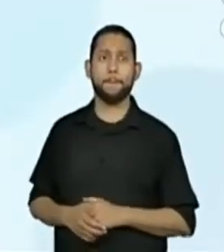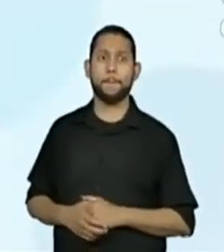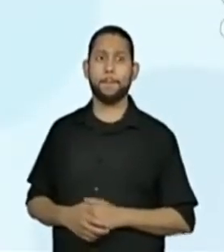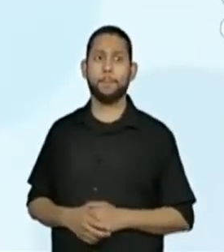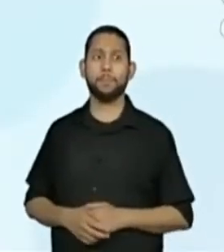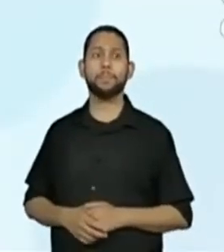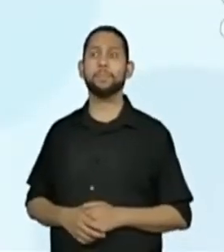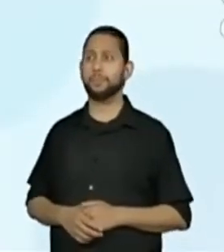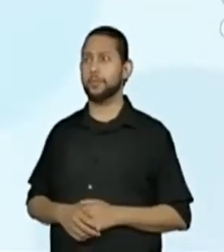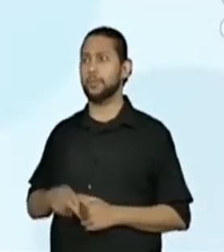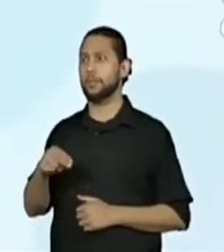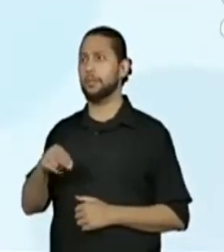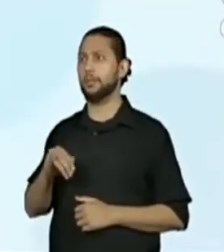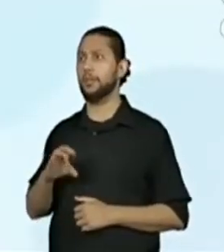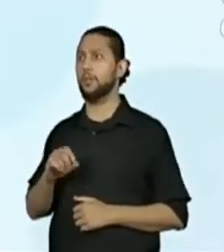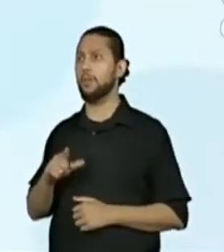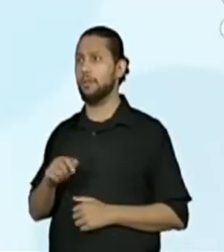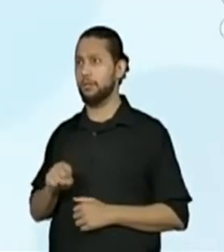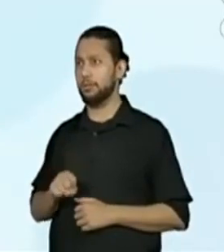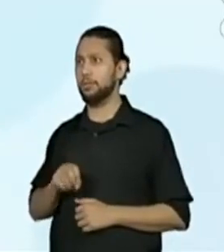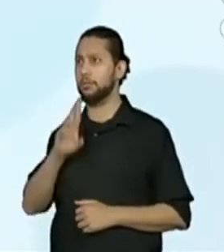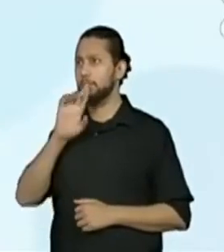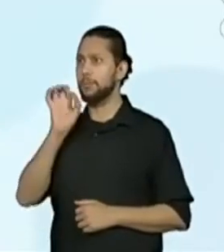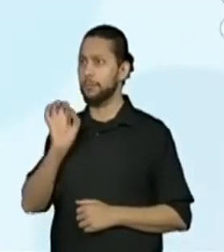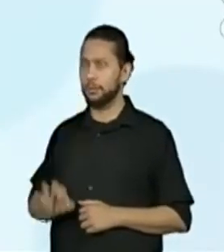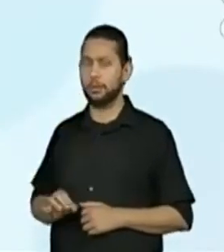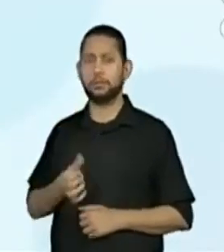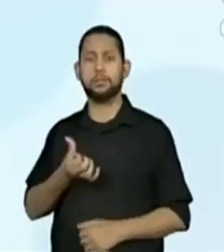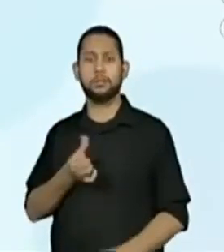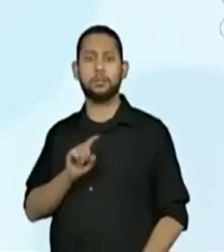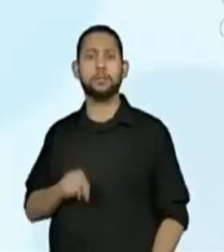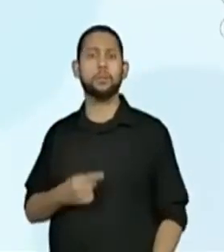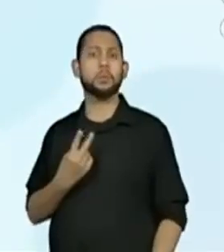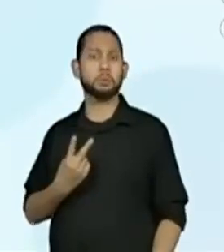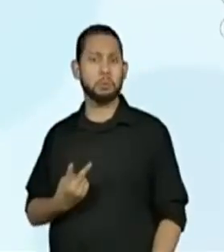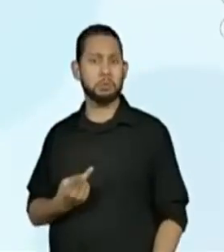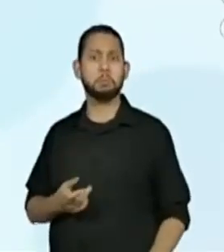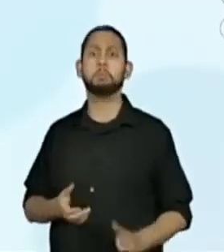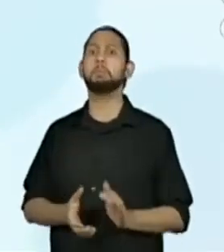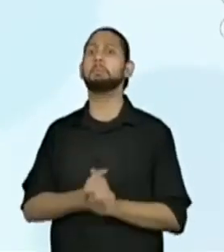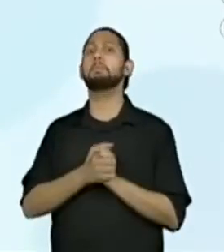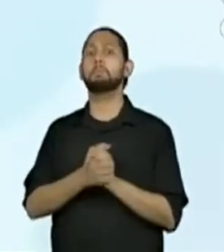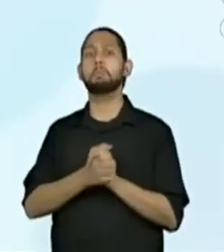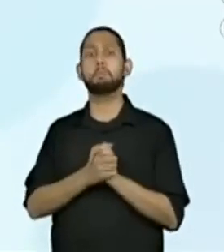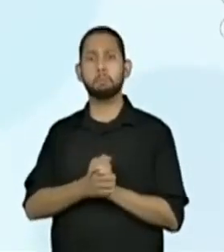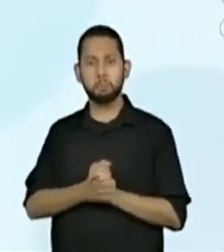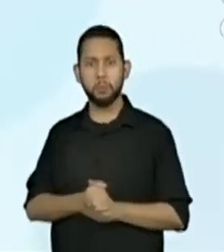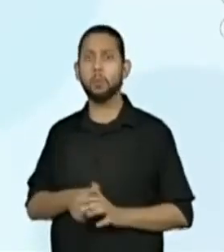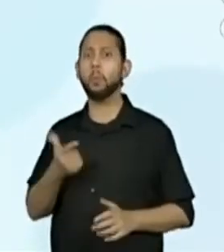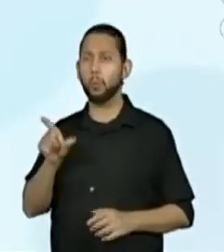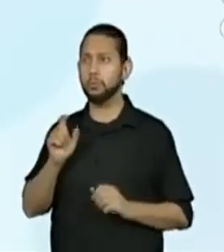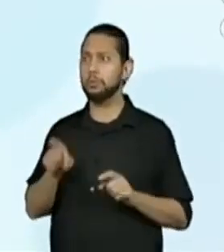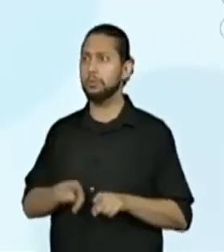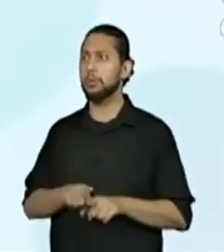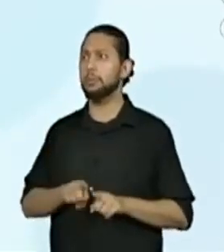O Nicolas apontou que é 6,2. Que bom, Nicolas. Já apontou o seguinte também.